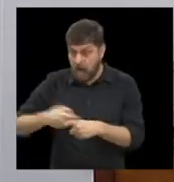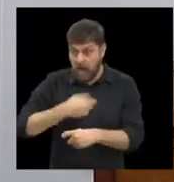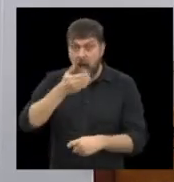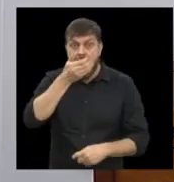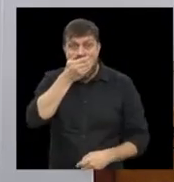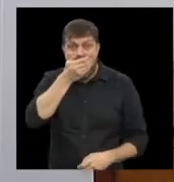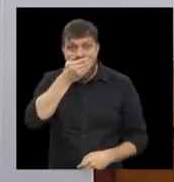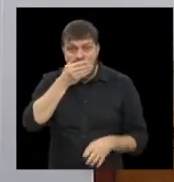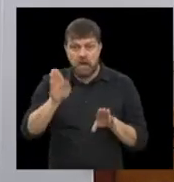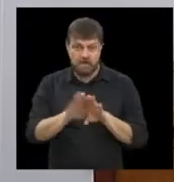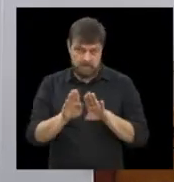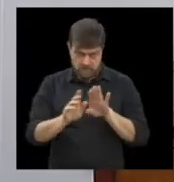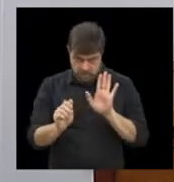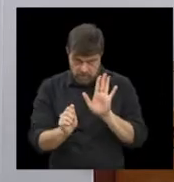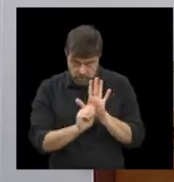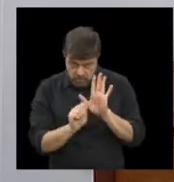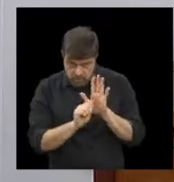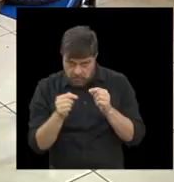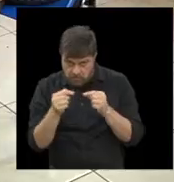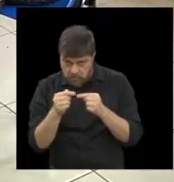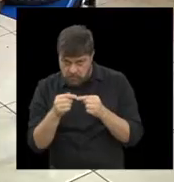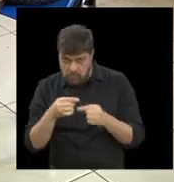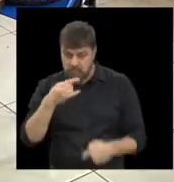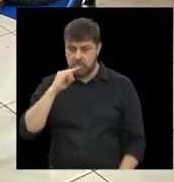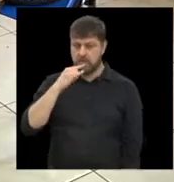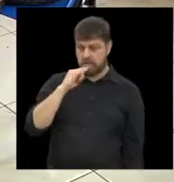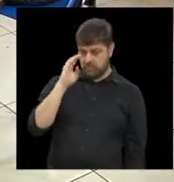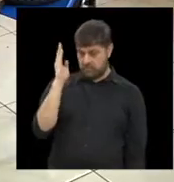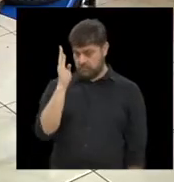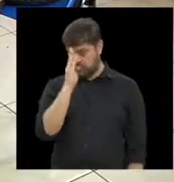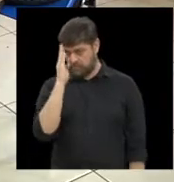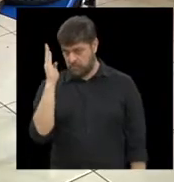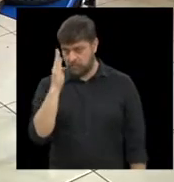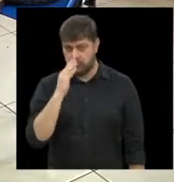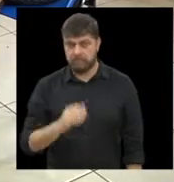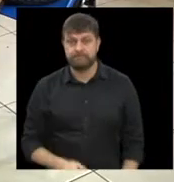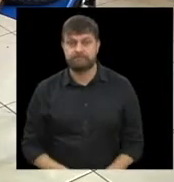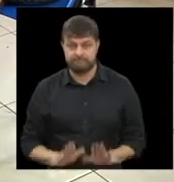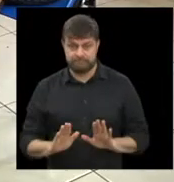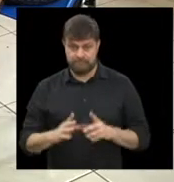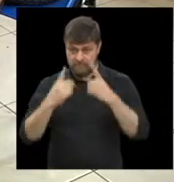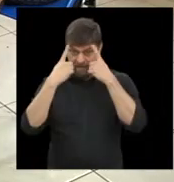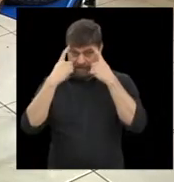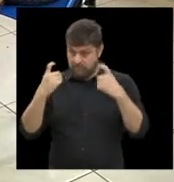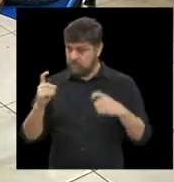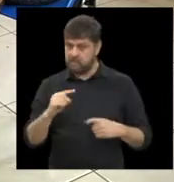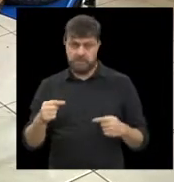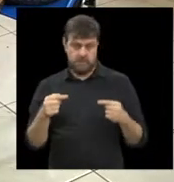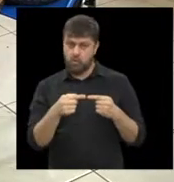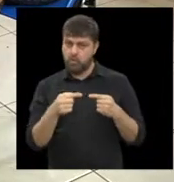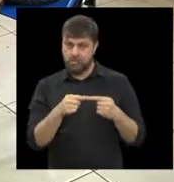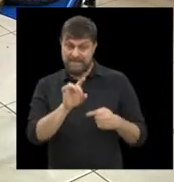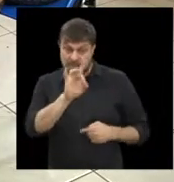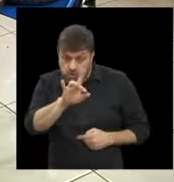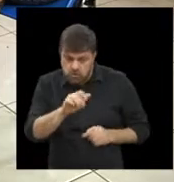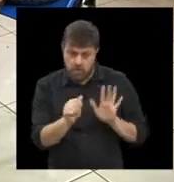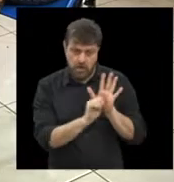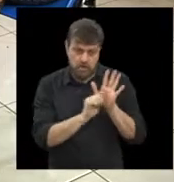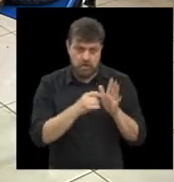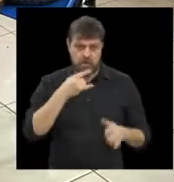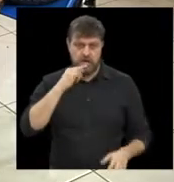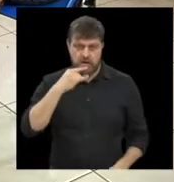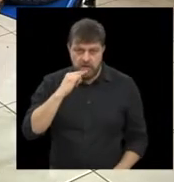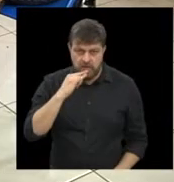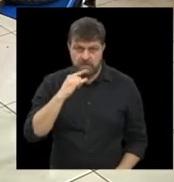é o abuso de drogas e álcool. Vocês identificam isso aqui ou A violência não está ligada só a isso, né,